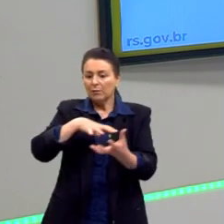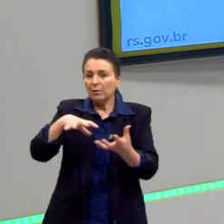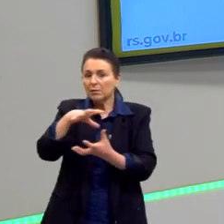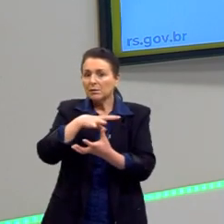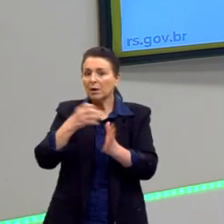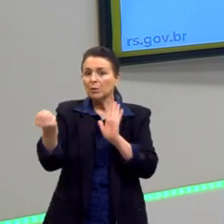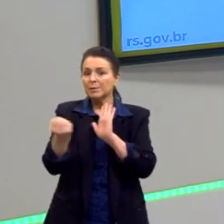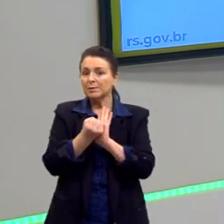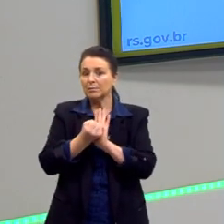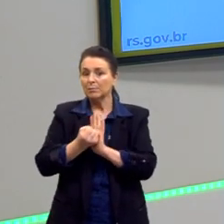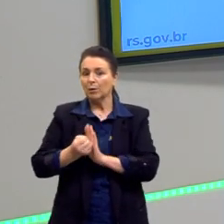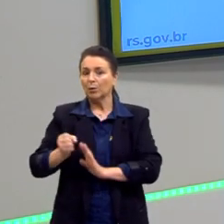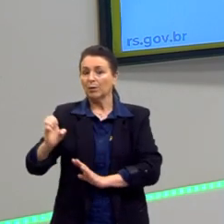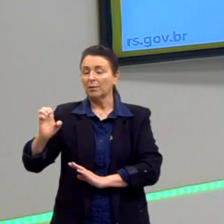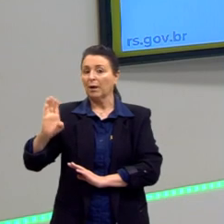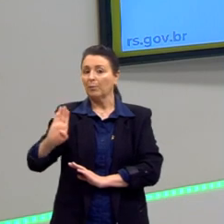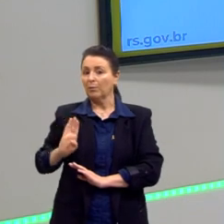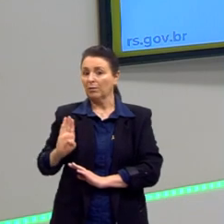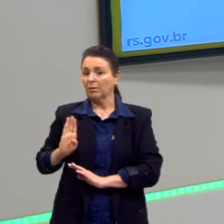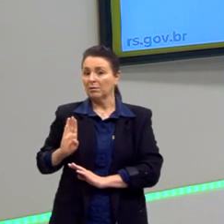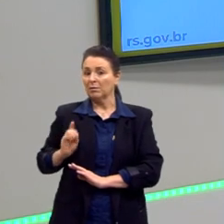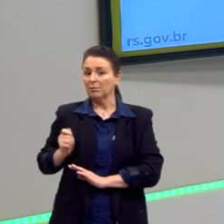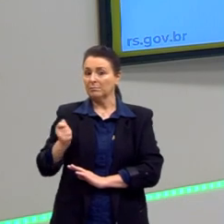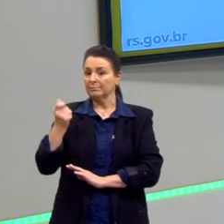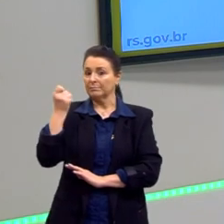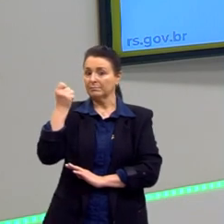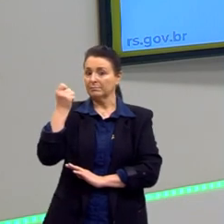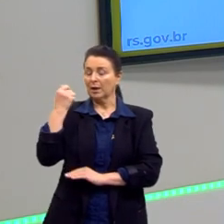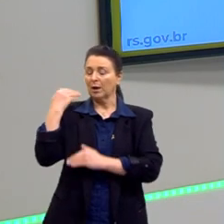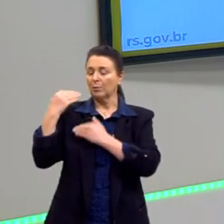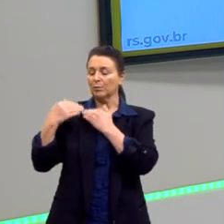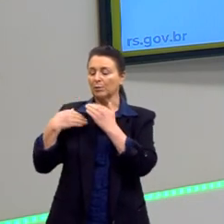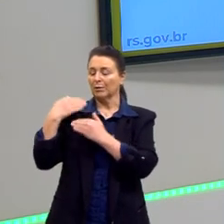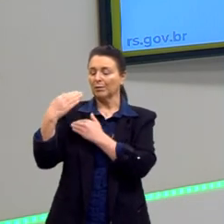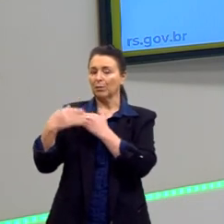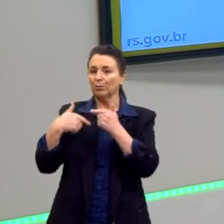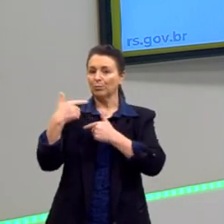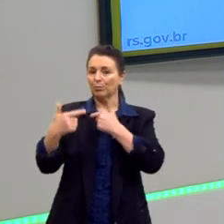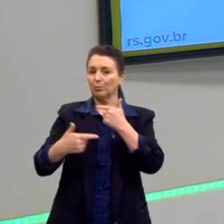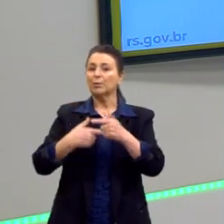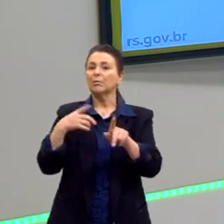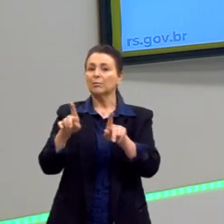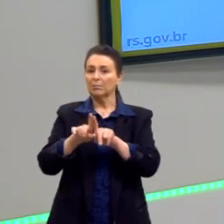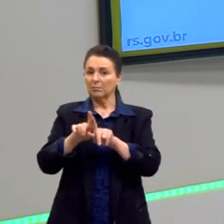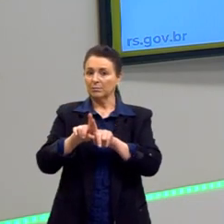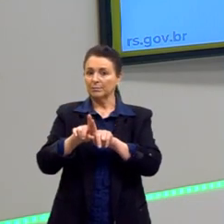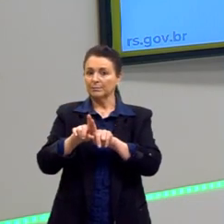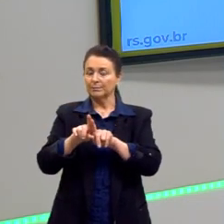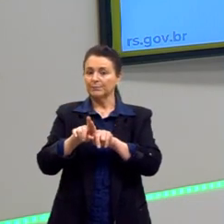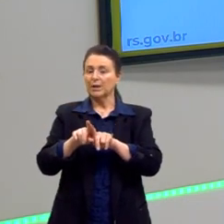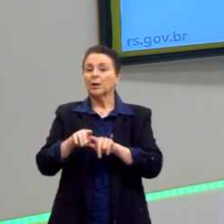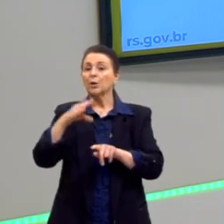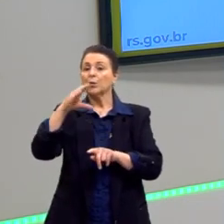ser o símbolo da burguesia. Então, esse processo do trabalho, ele está em andamento bem acelerado. E aí o João Calvino faz esse